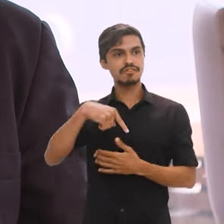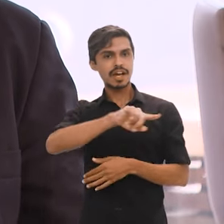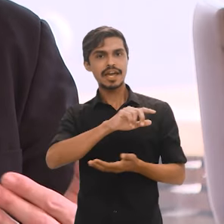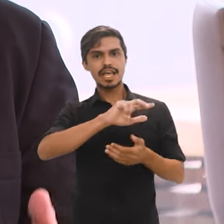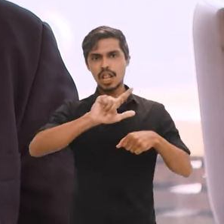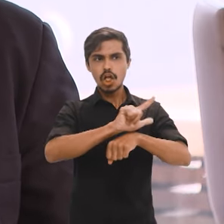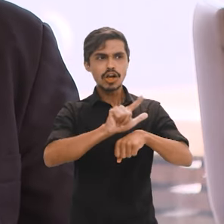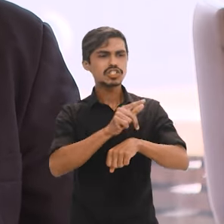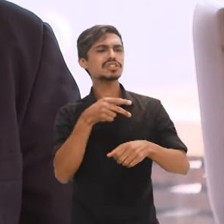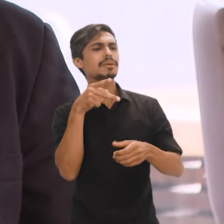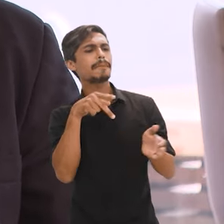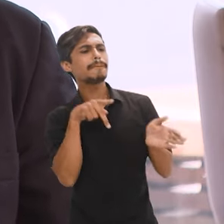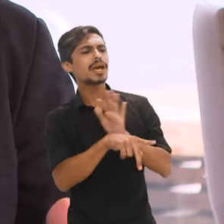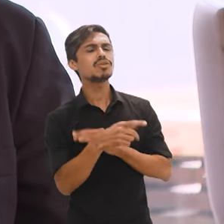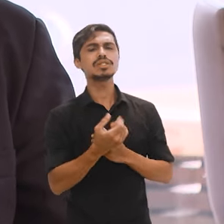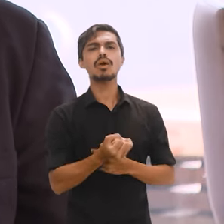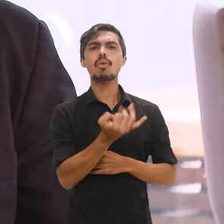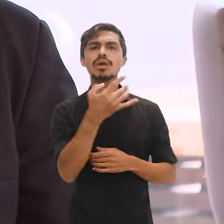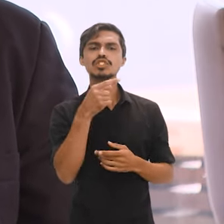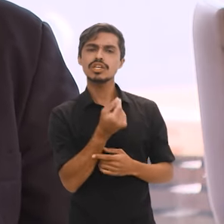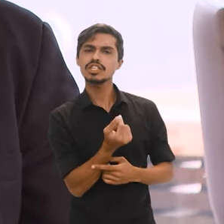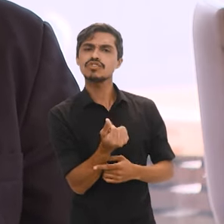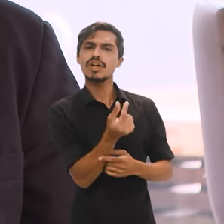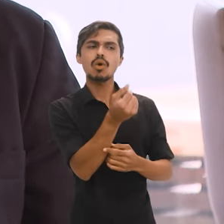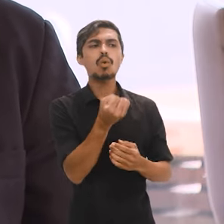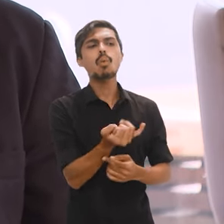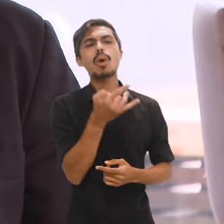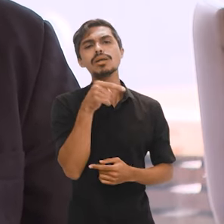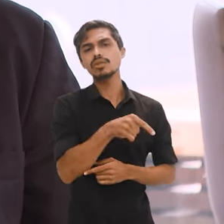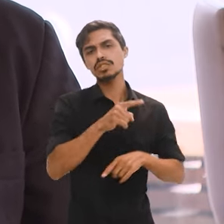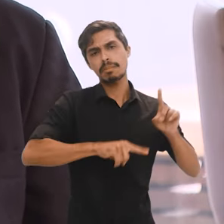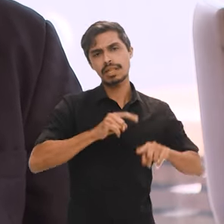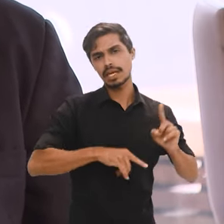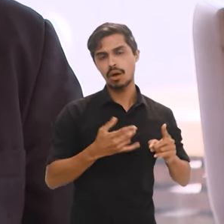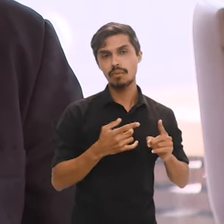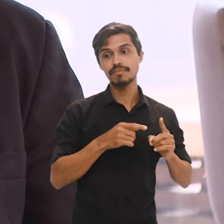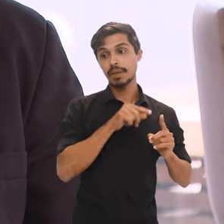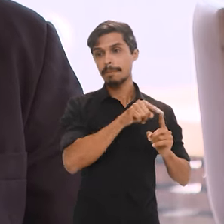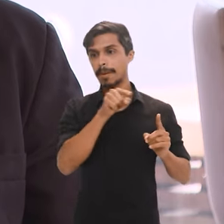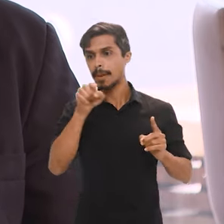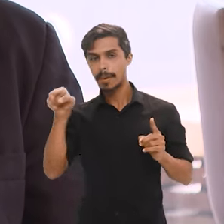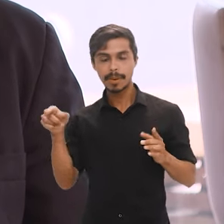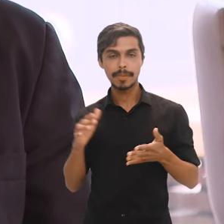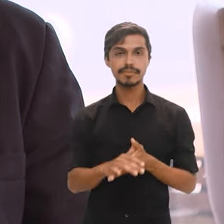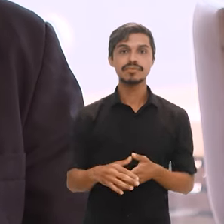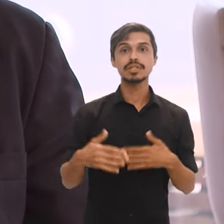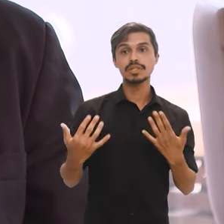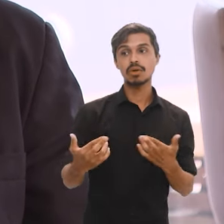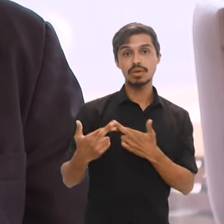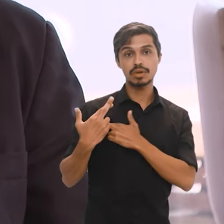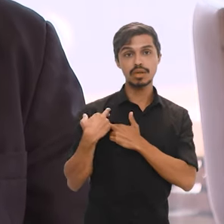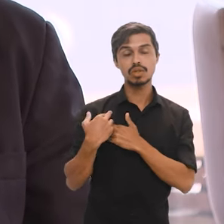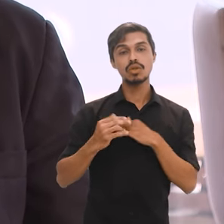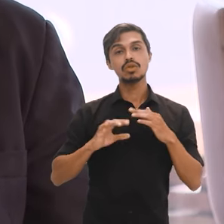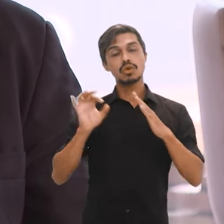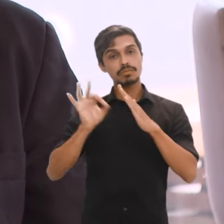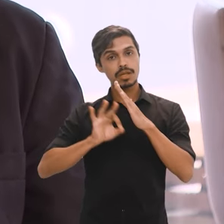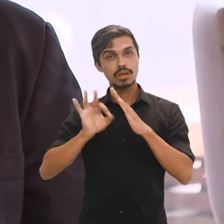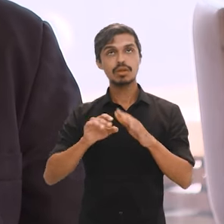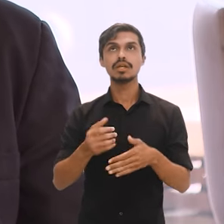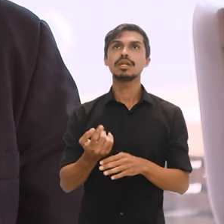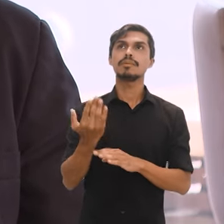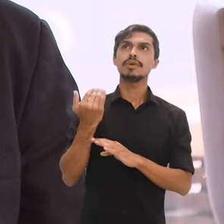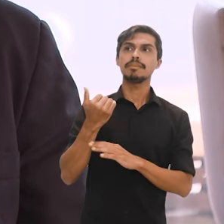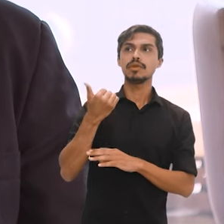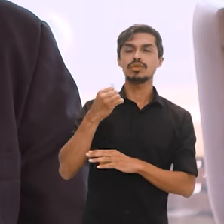por exemplo, para oferir os preços. E isso nos dá a inflação oficial. A inflação oficial responsável pelo IBGE é apenas de